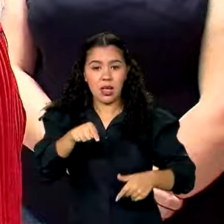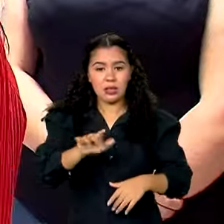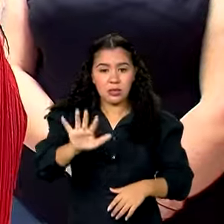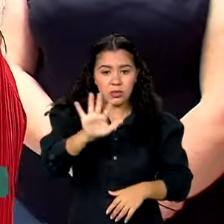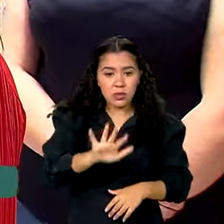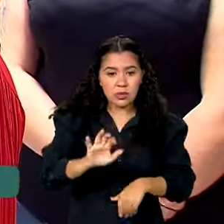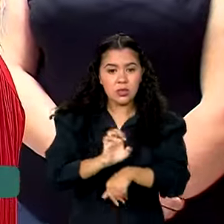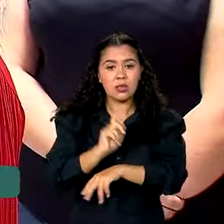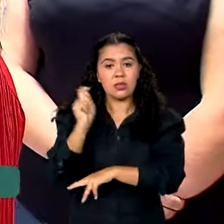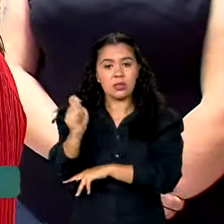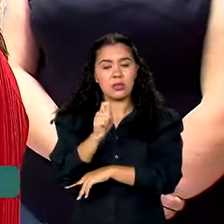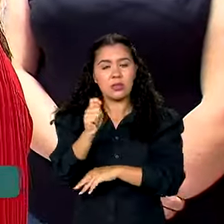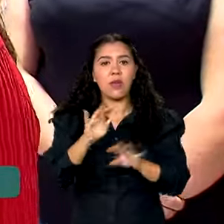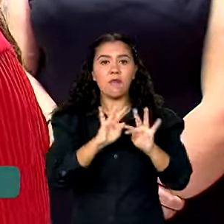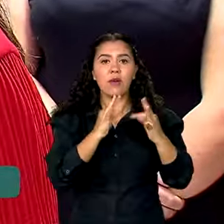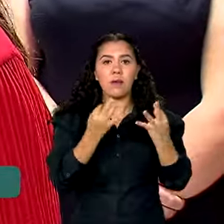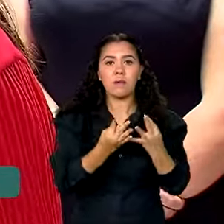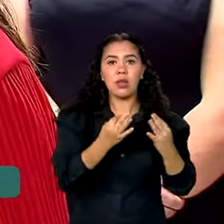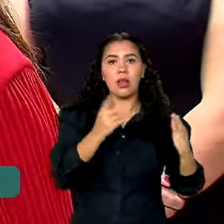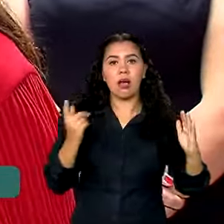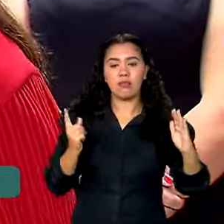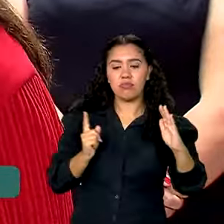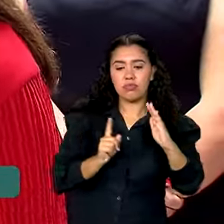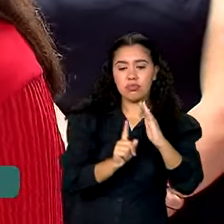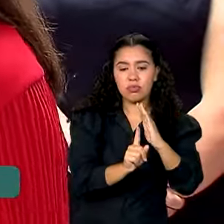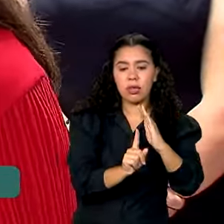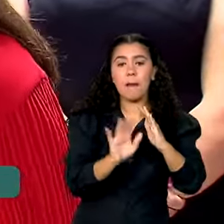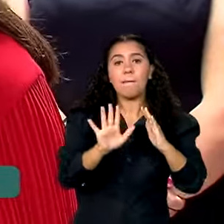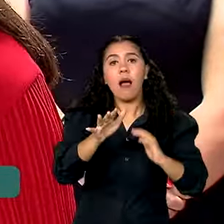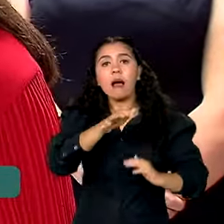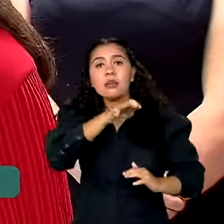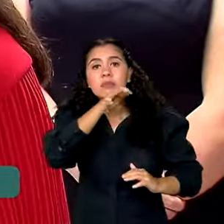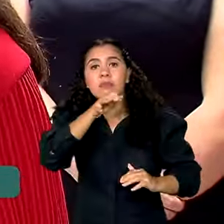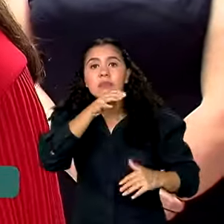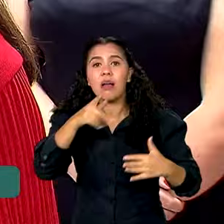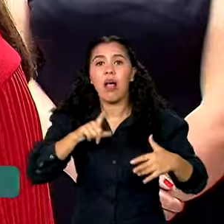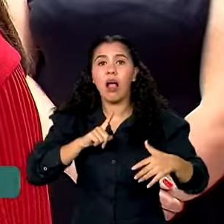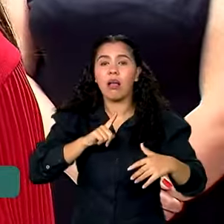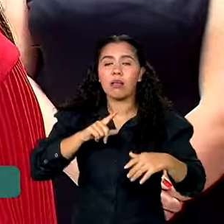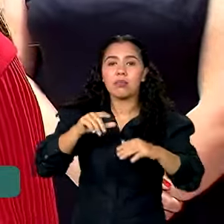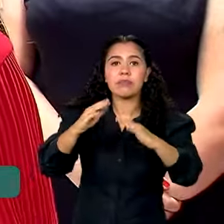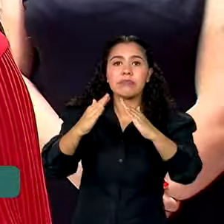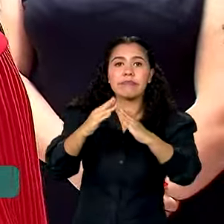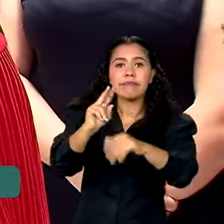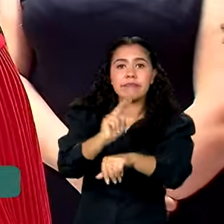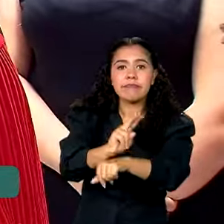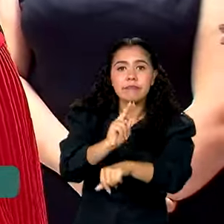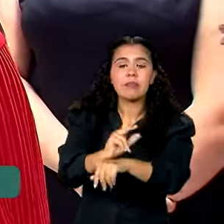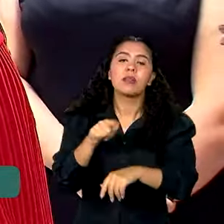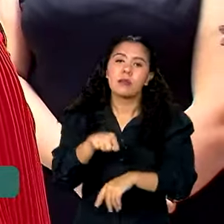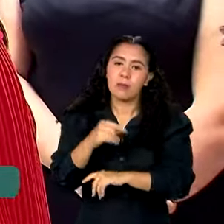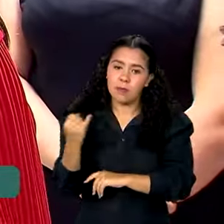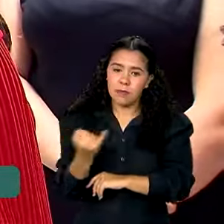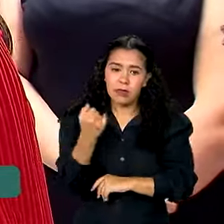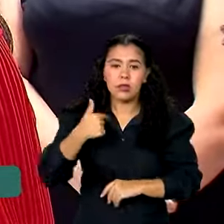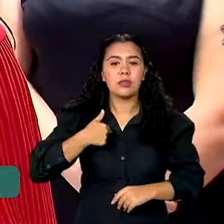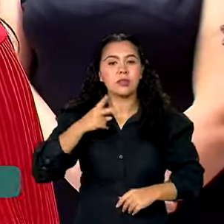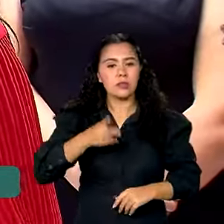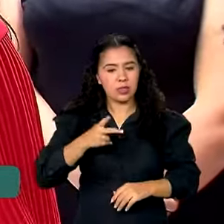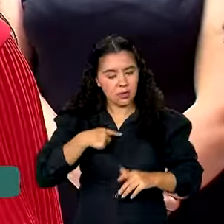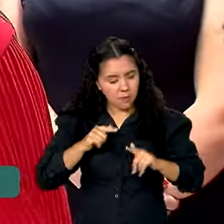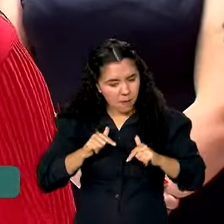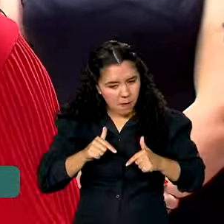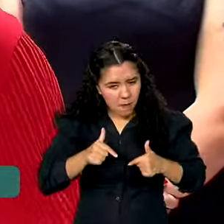famílias estão voltando para as suas casas, mas os bichinhos, muitos, estão nos abrigos ainda. E isso é importante. Eu tenho trabalhado desde o